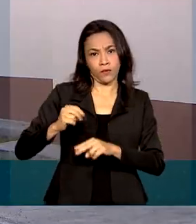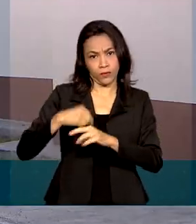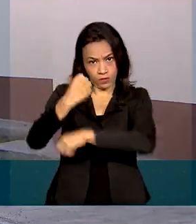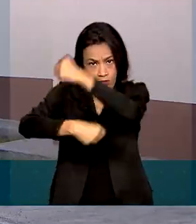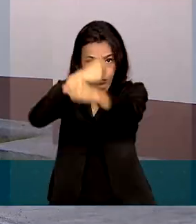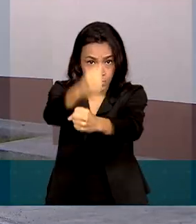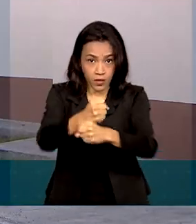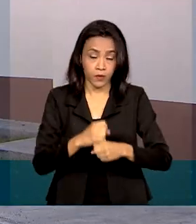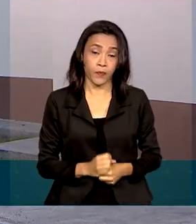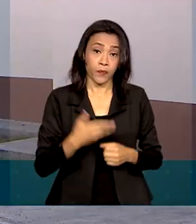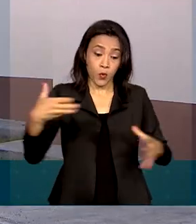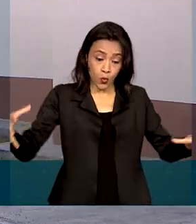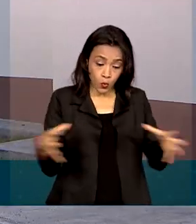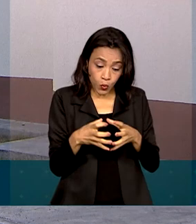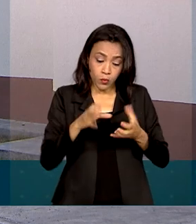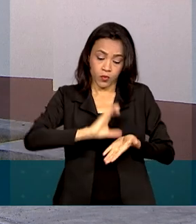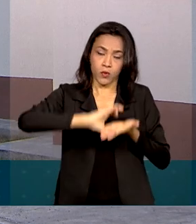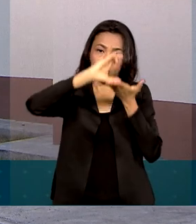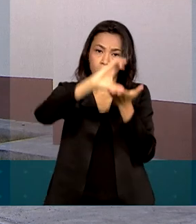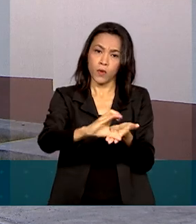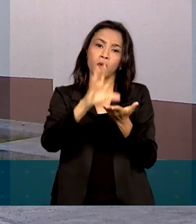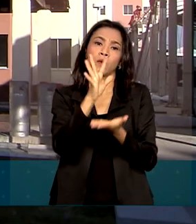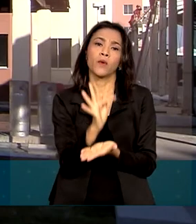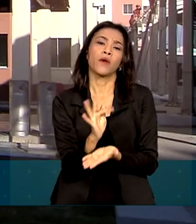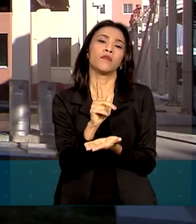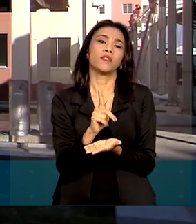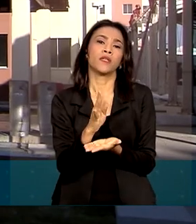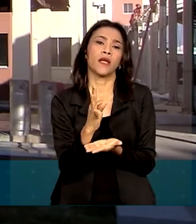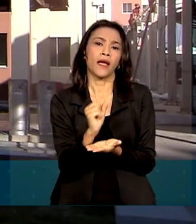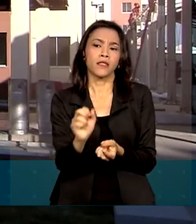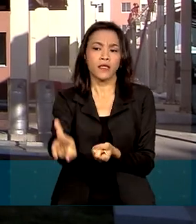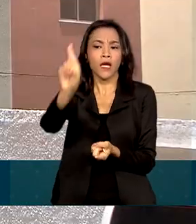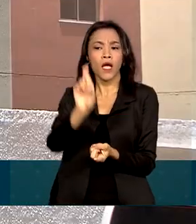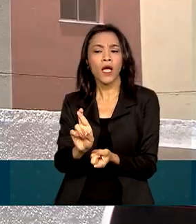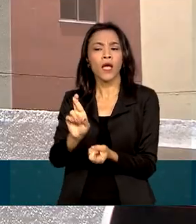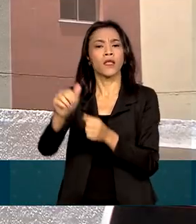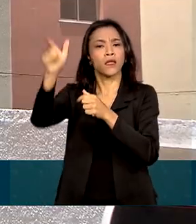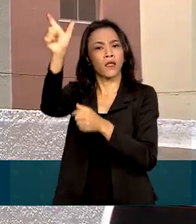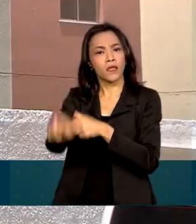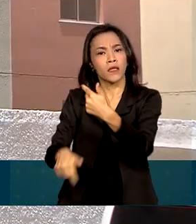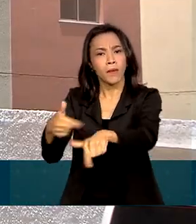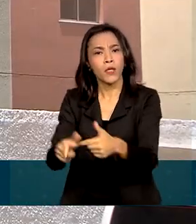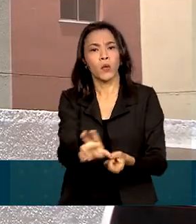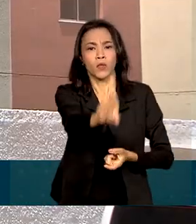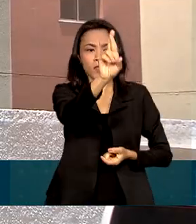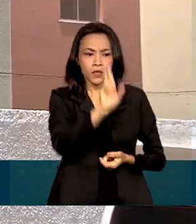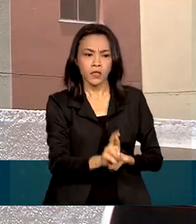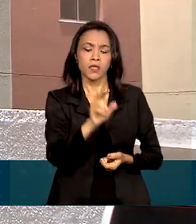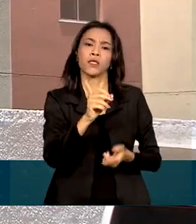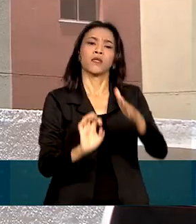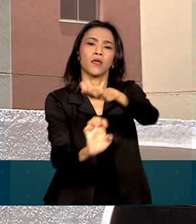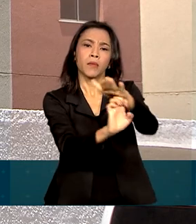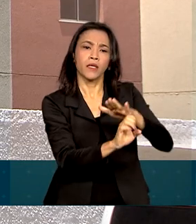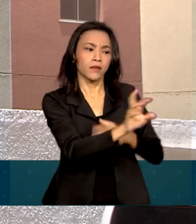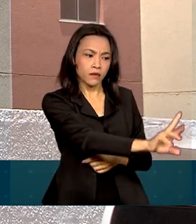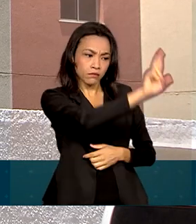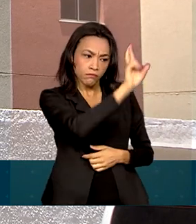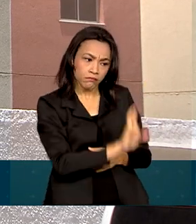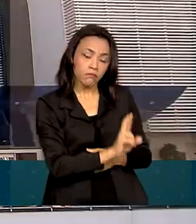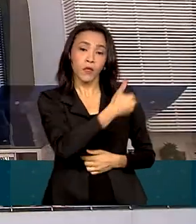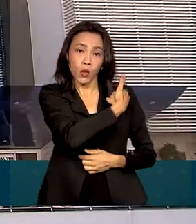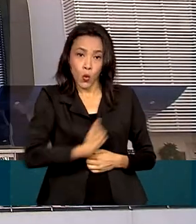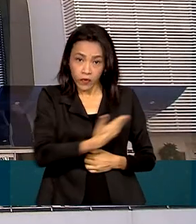do FGTS, formado por entidades representativas dos trabalhadores, empregadores e do governo, também